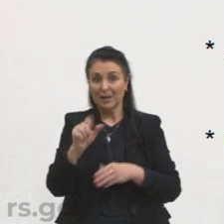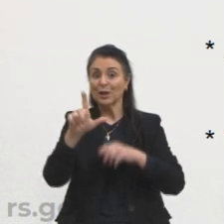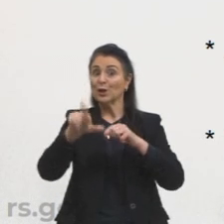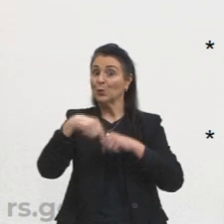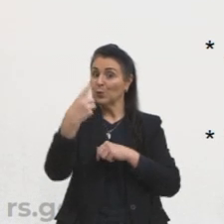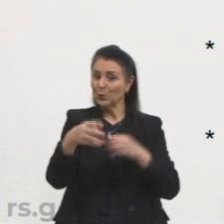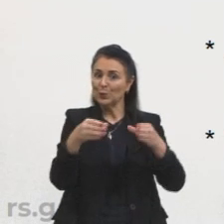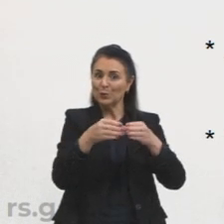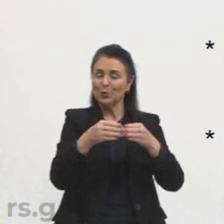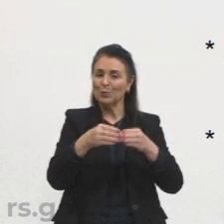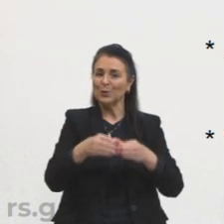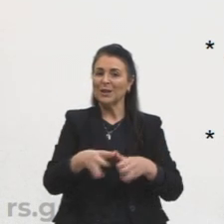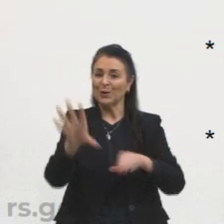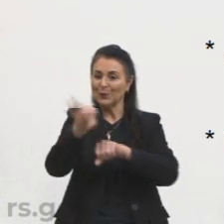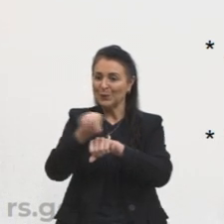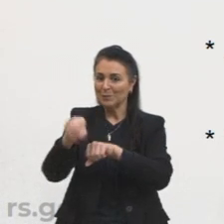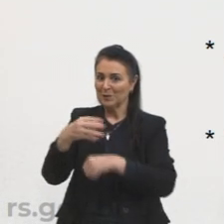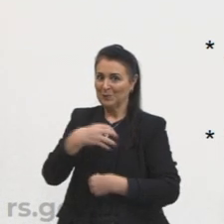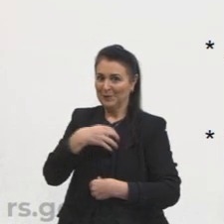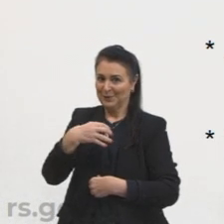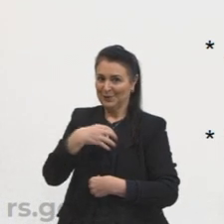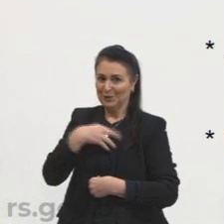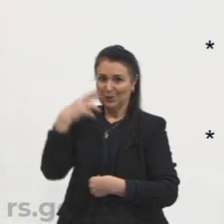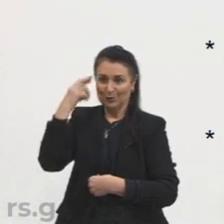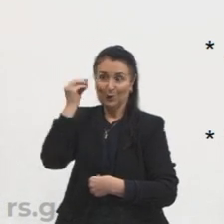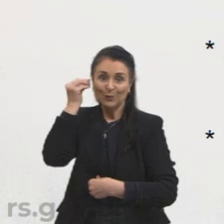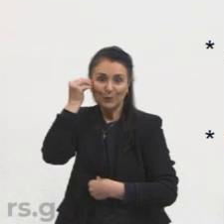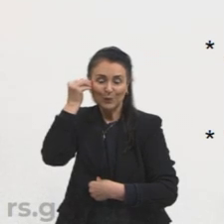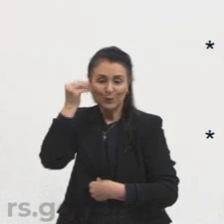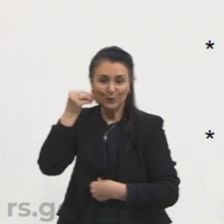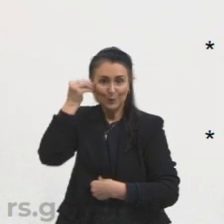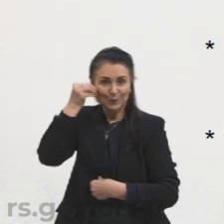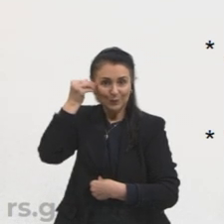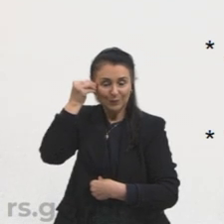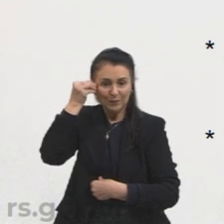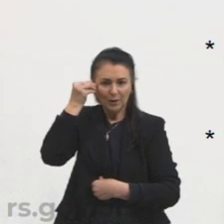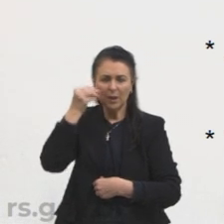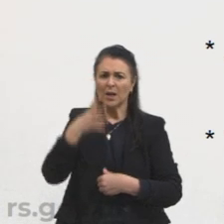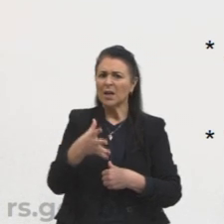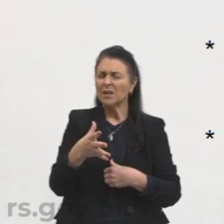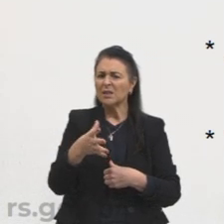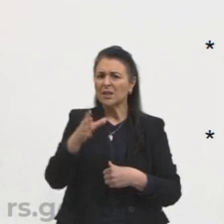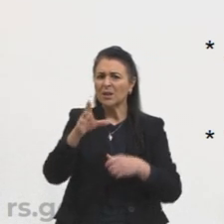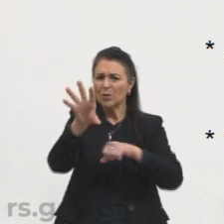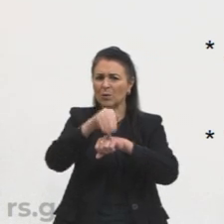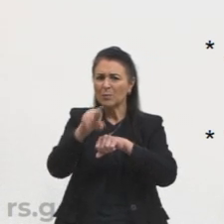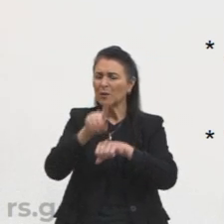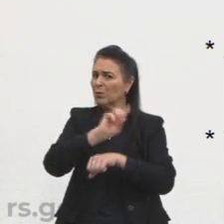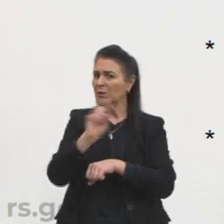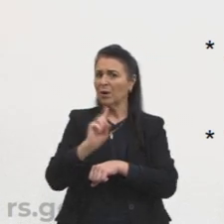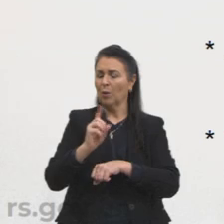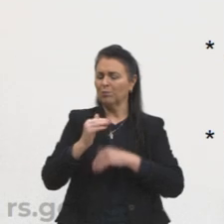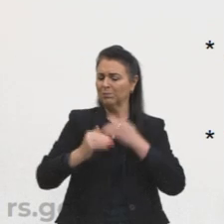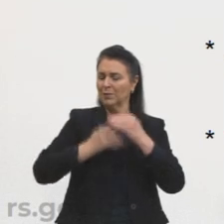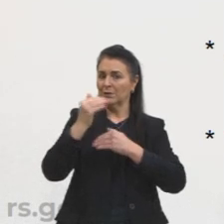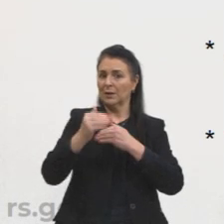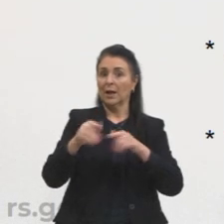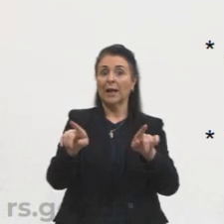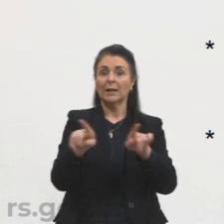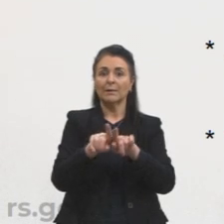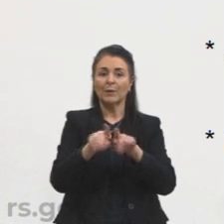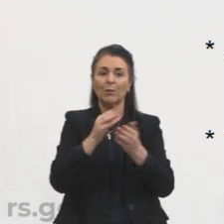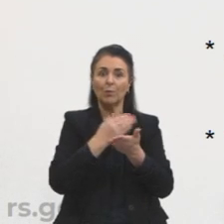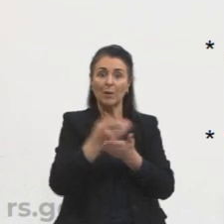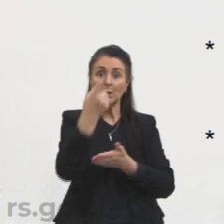pelos sentidos. Essa discussão não avançou. Aí vai surgir um camarada, Emanuel Kant, um alemão,